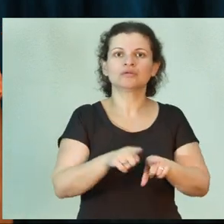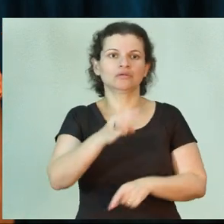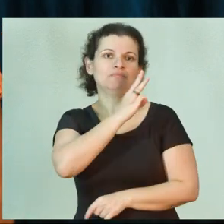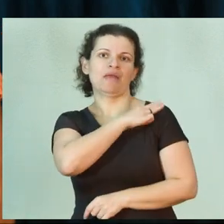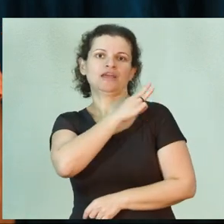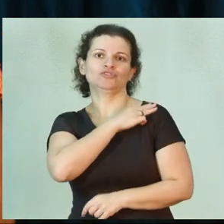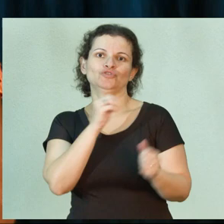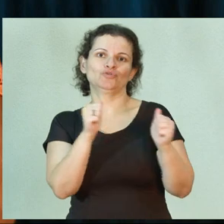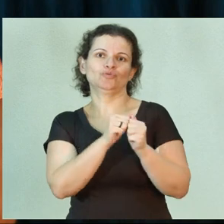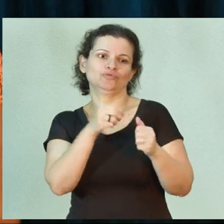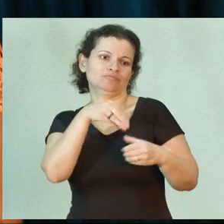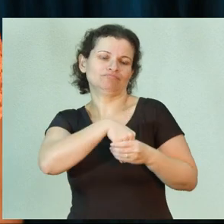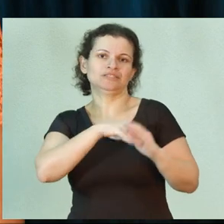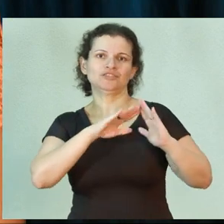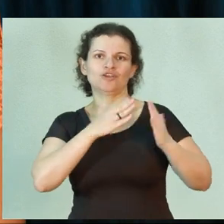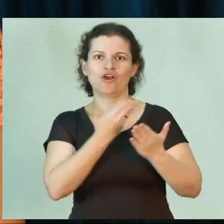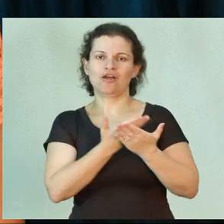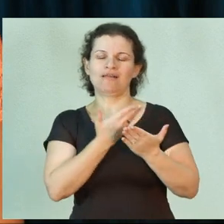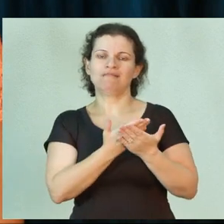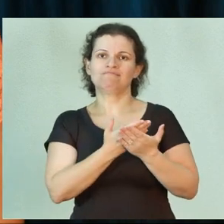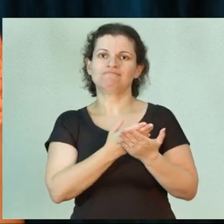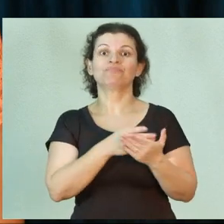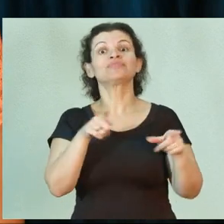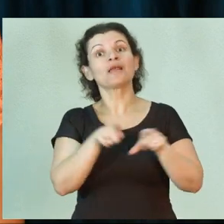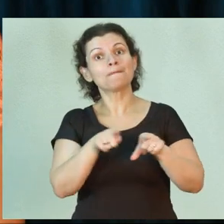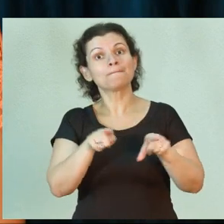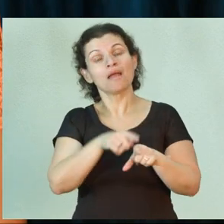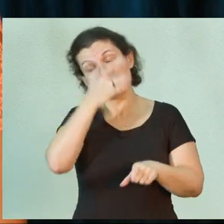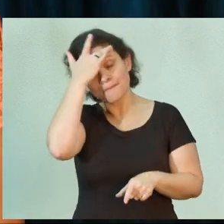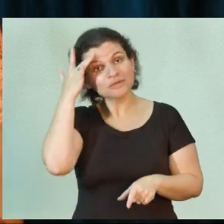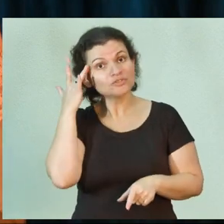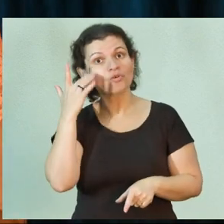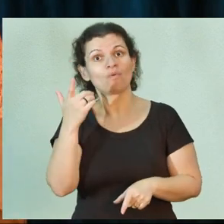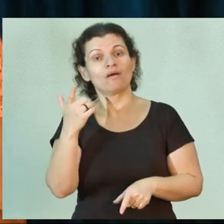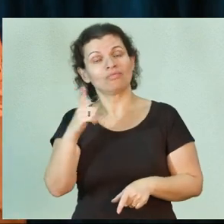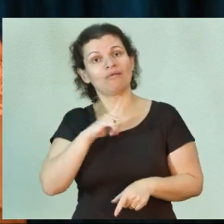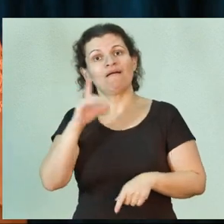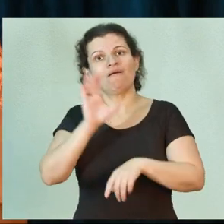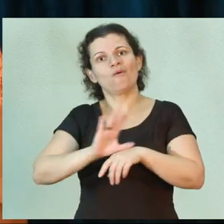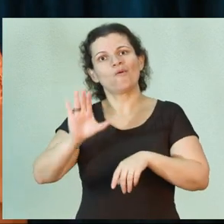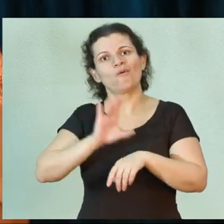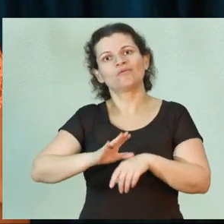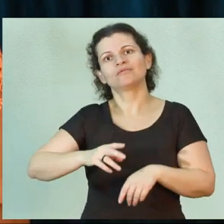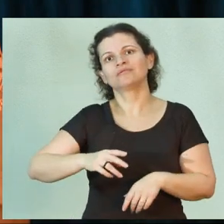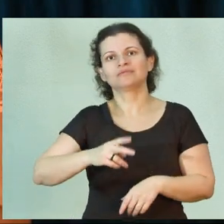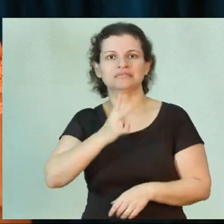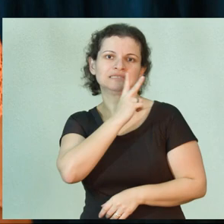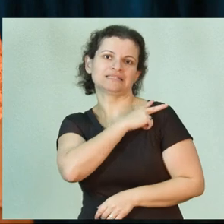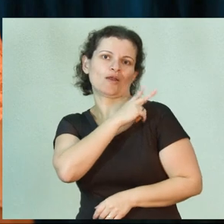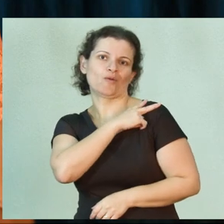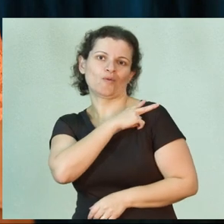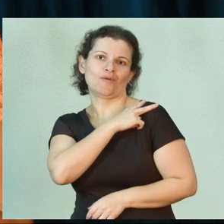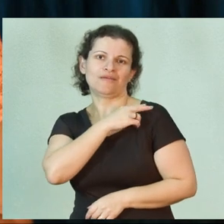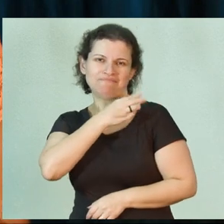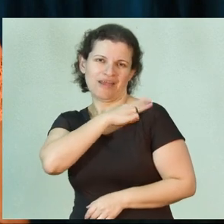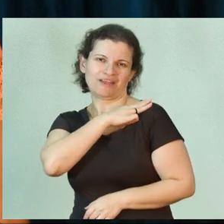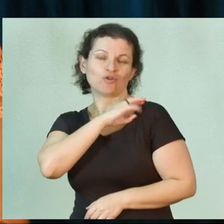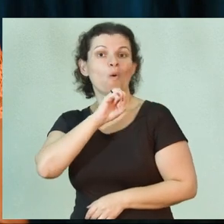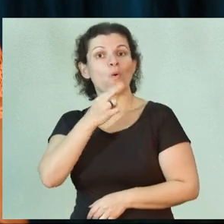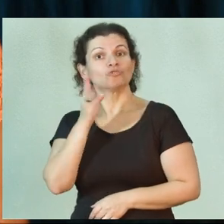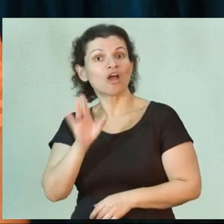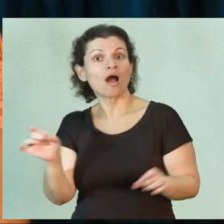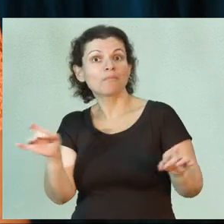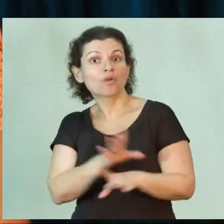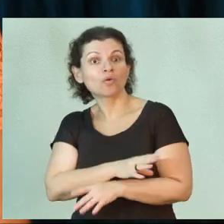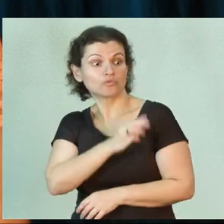no colégio. E também para aquela pessoa que vai estar cursando a segunda série do ensino médio, ou já